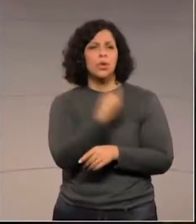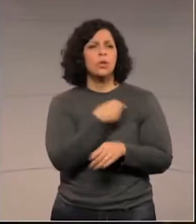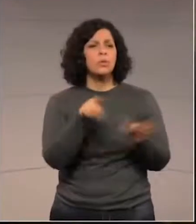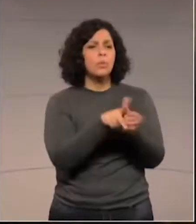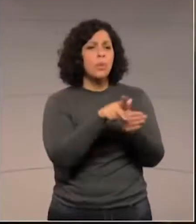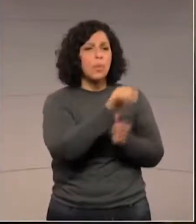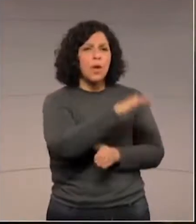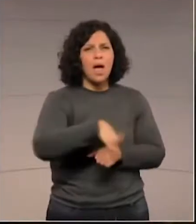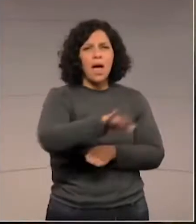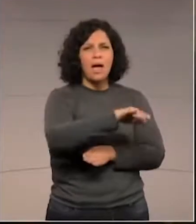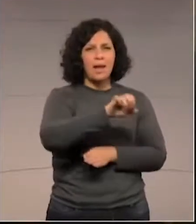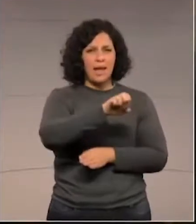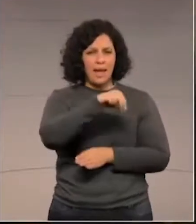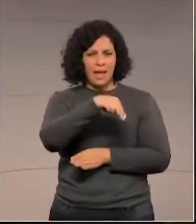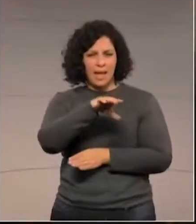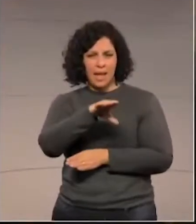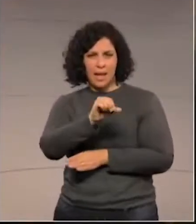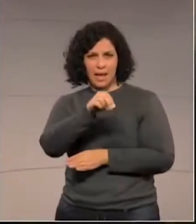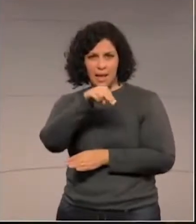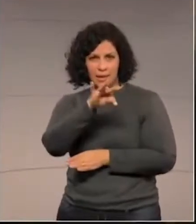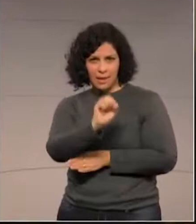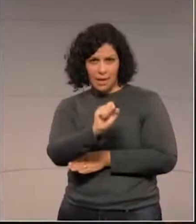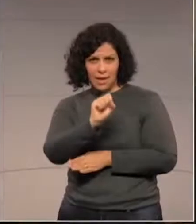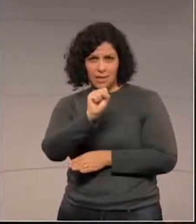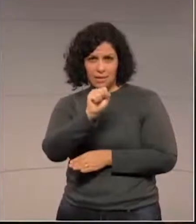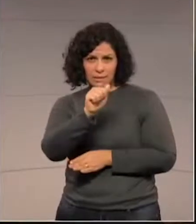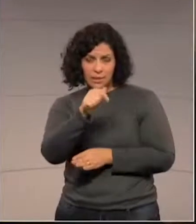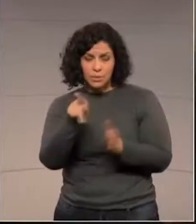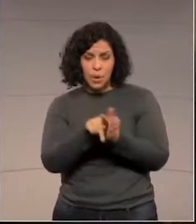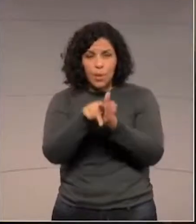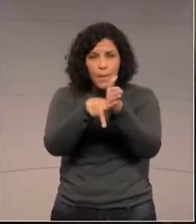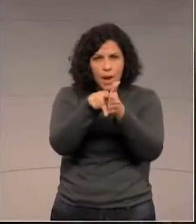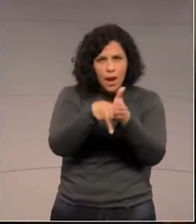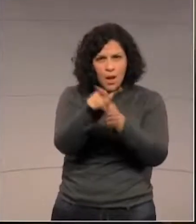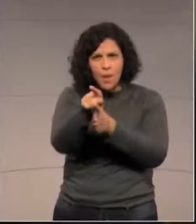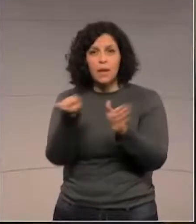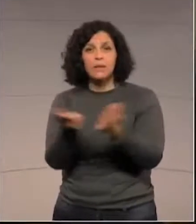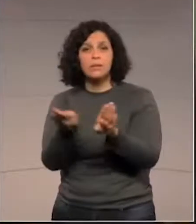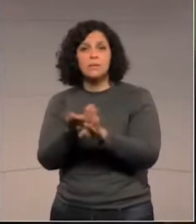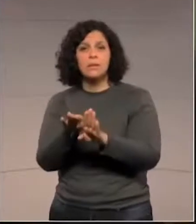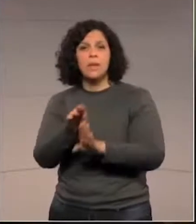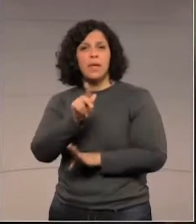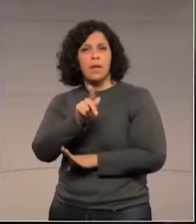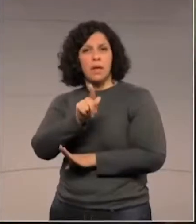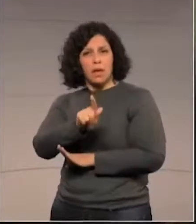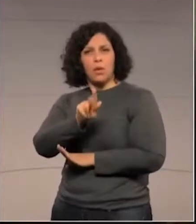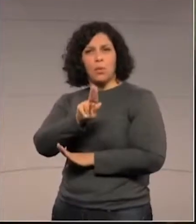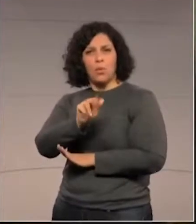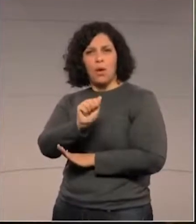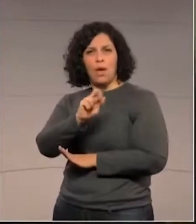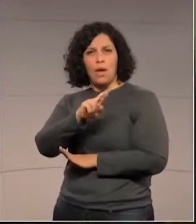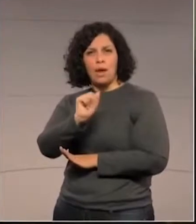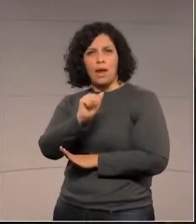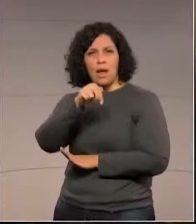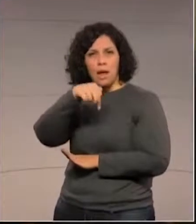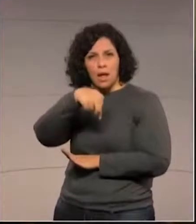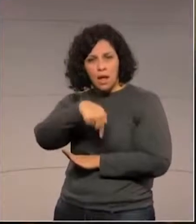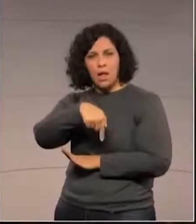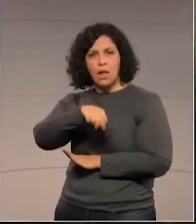também em diversas comunidades da nossa Bahia de Paranaguá e Guaraqueçaba. Eu quero citar aqui as comunidades,